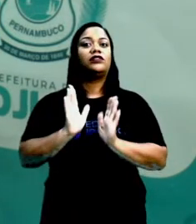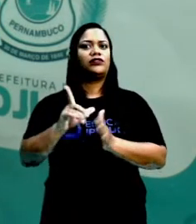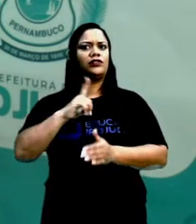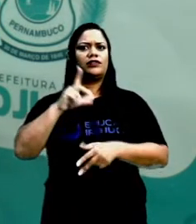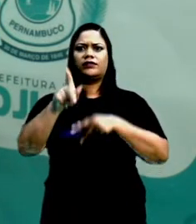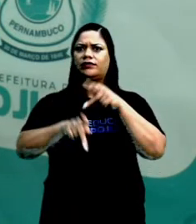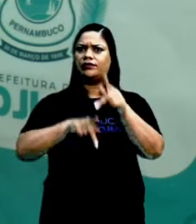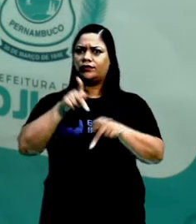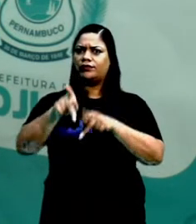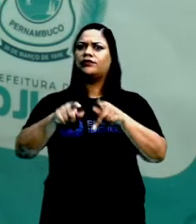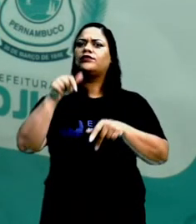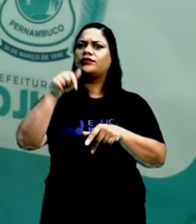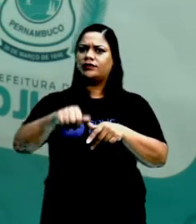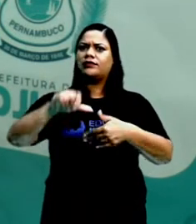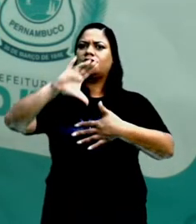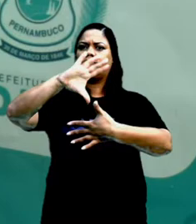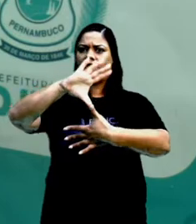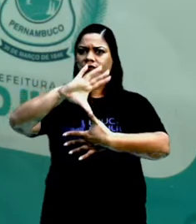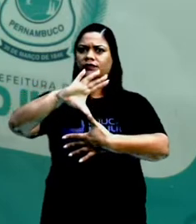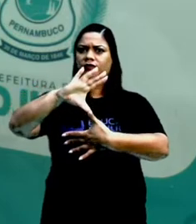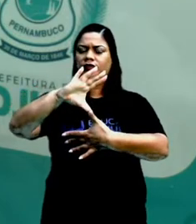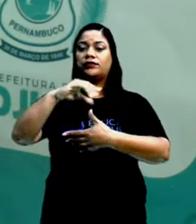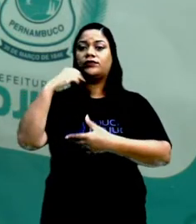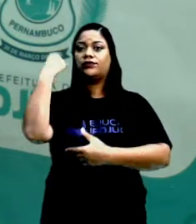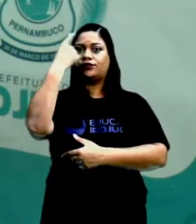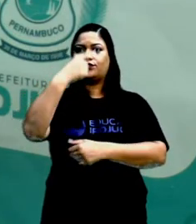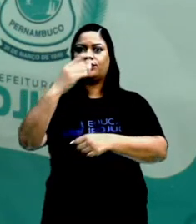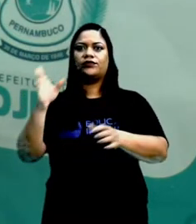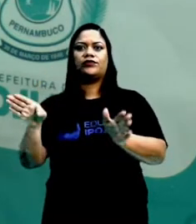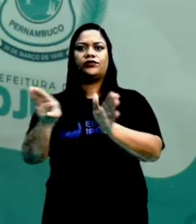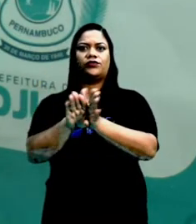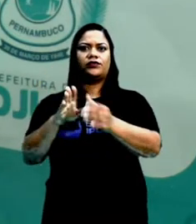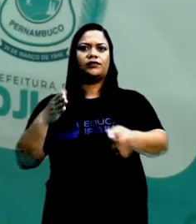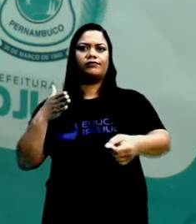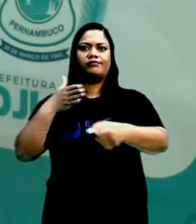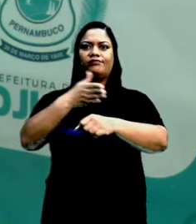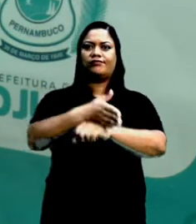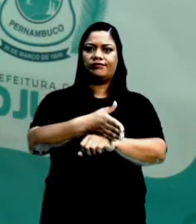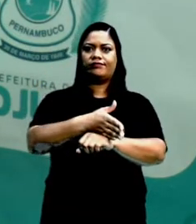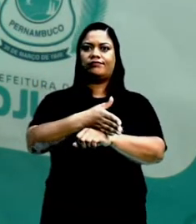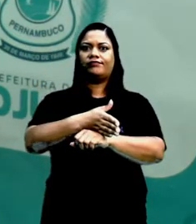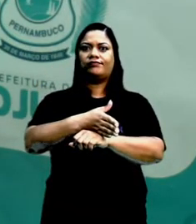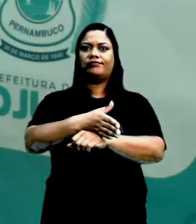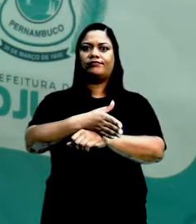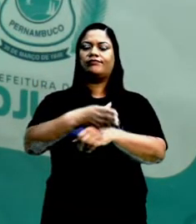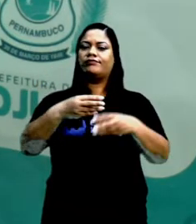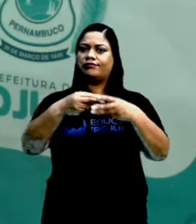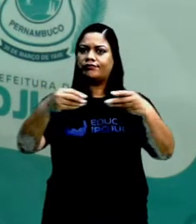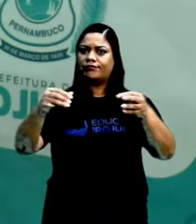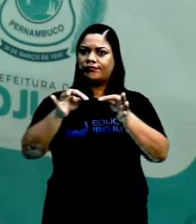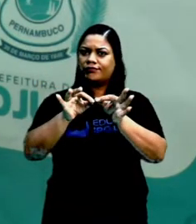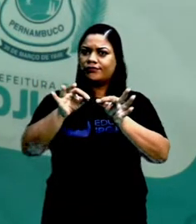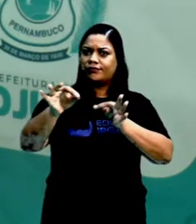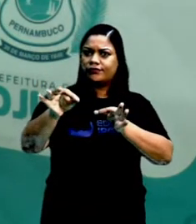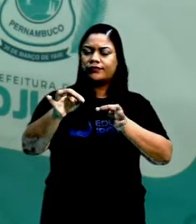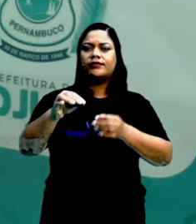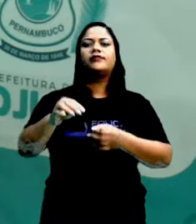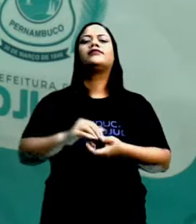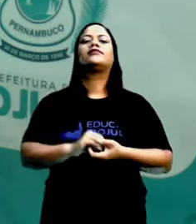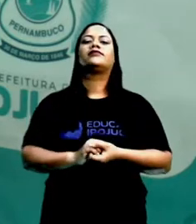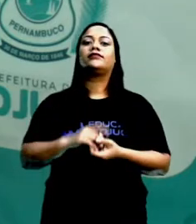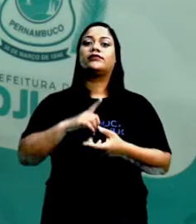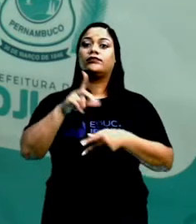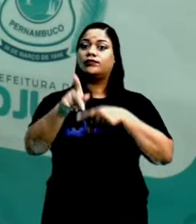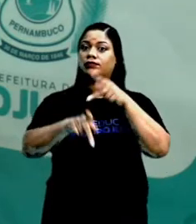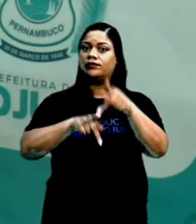habitando aqui na América, e os espanhóis invadiram o território destes povos, os povos indígenas, e eles